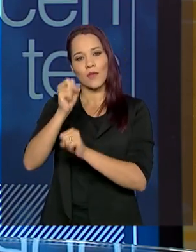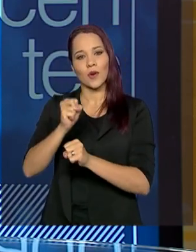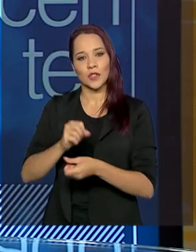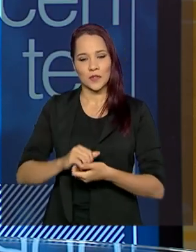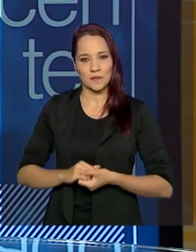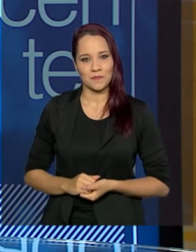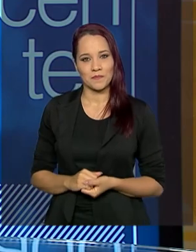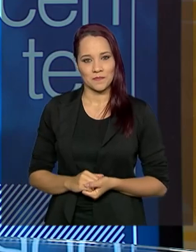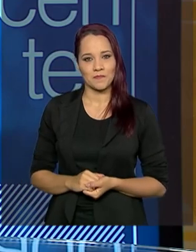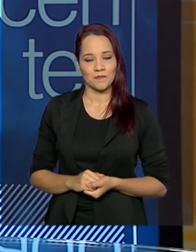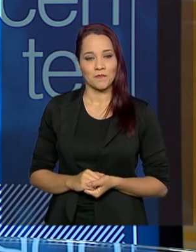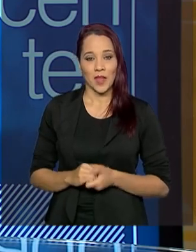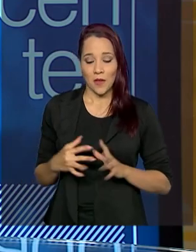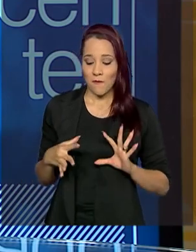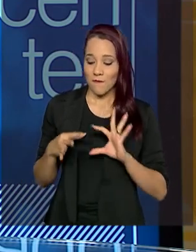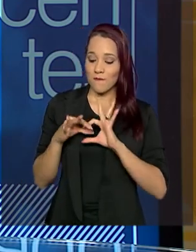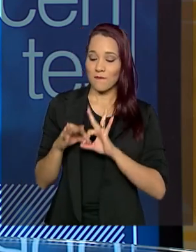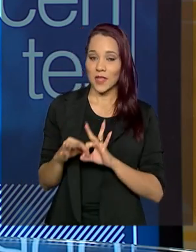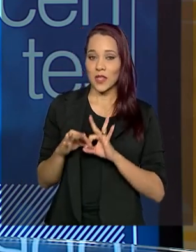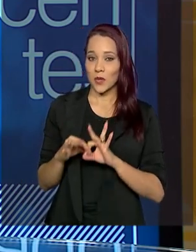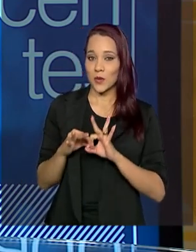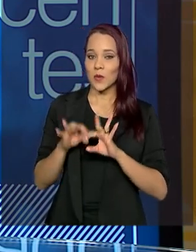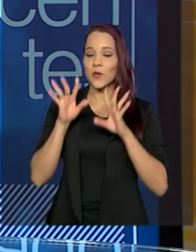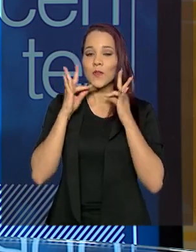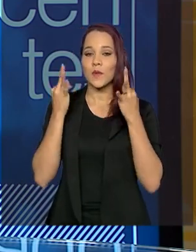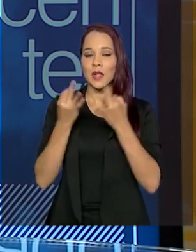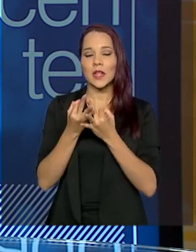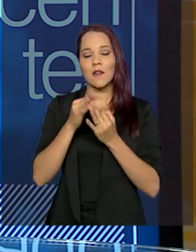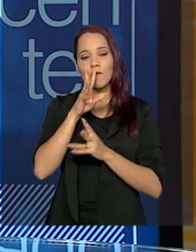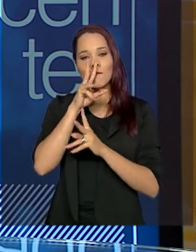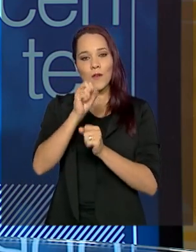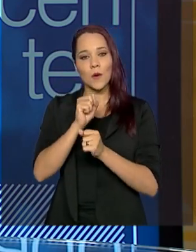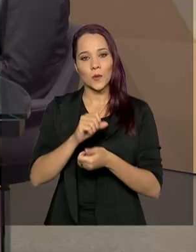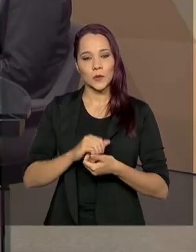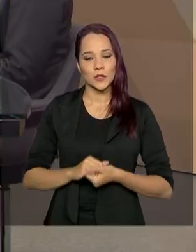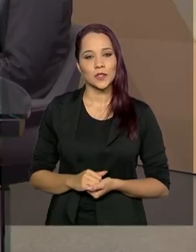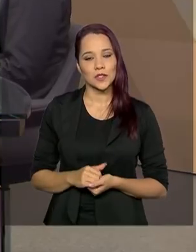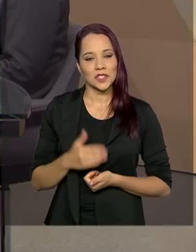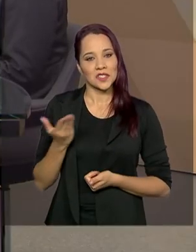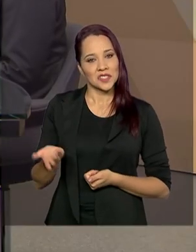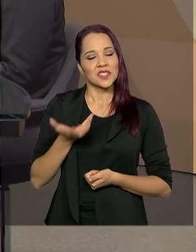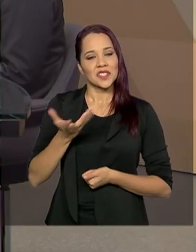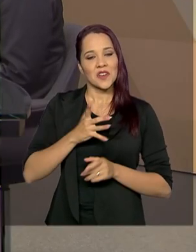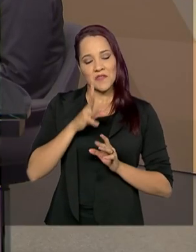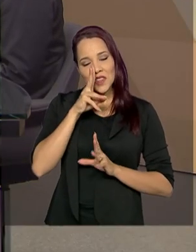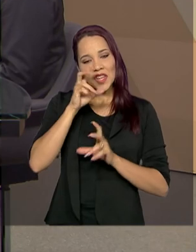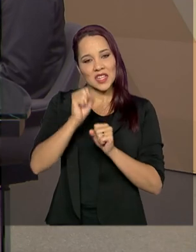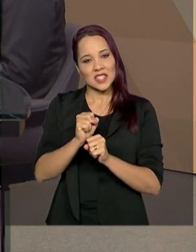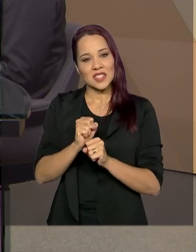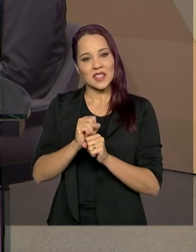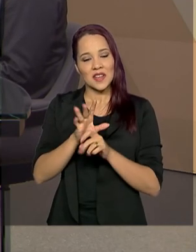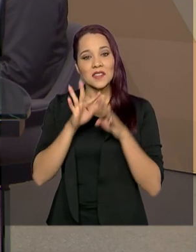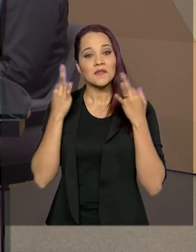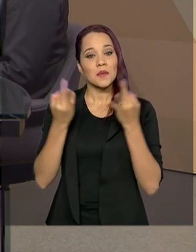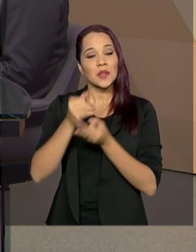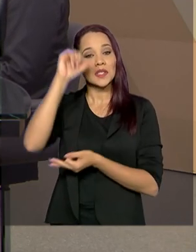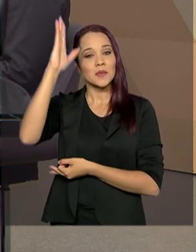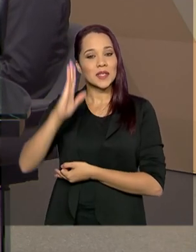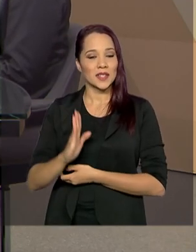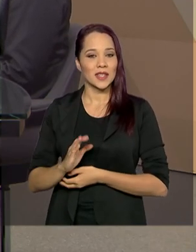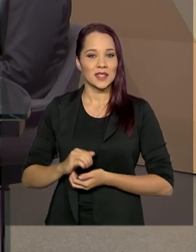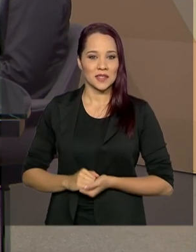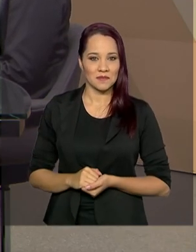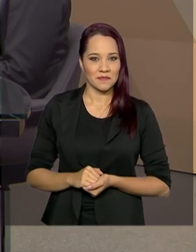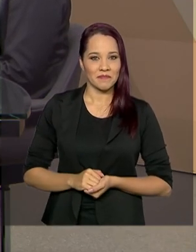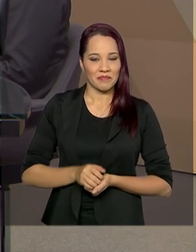com vínculos familiares fortalecidos. E a gente quer fortalecer as famílias brasileiras. A criança,